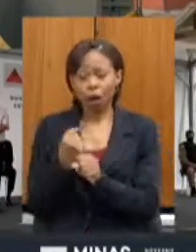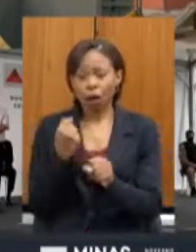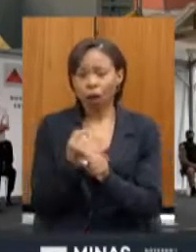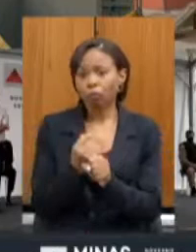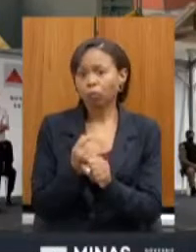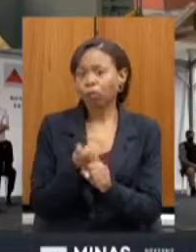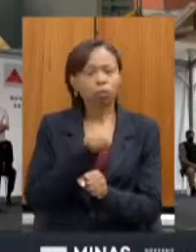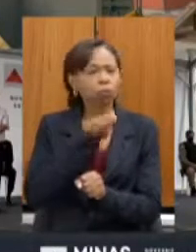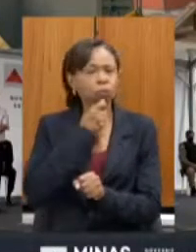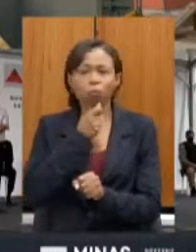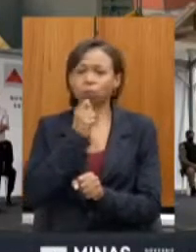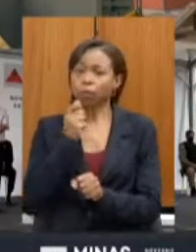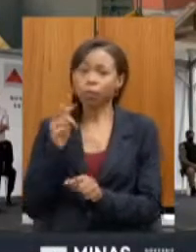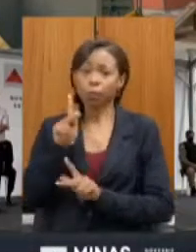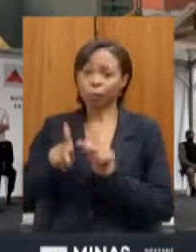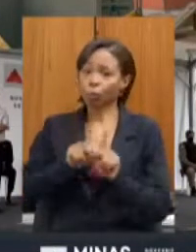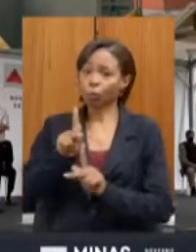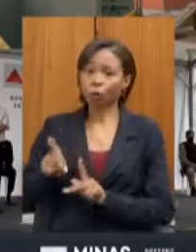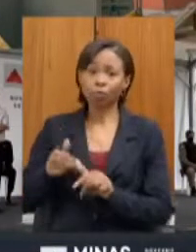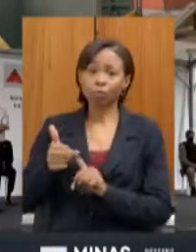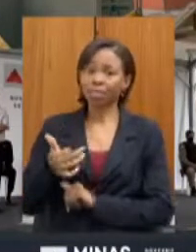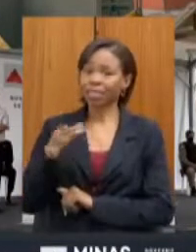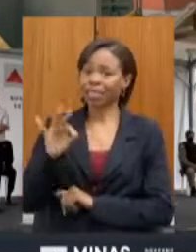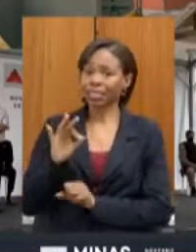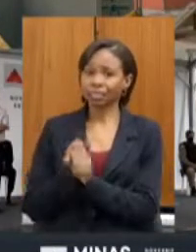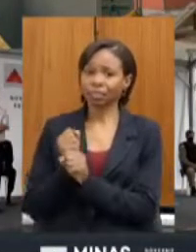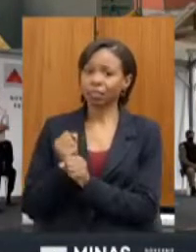anos em aluguel social.